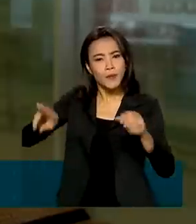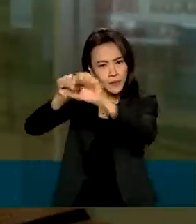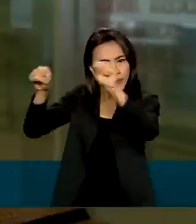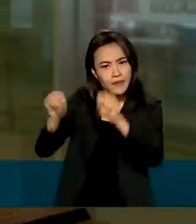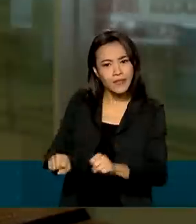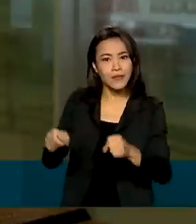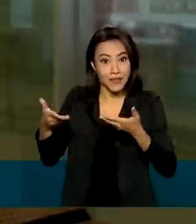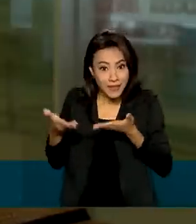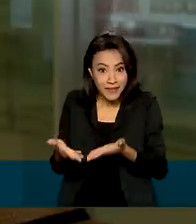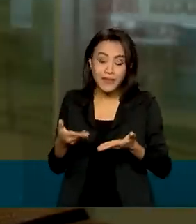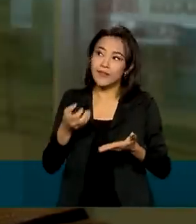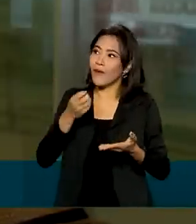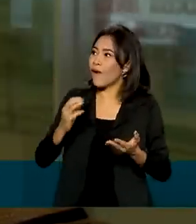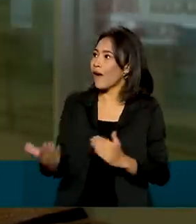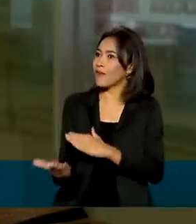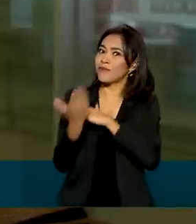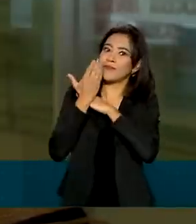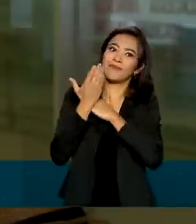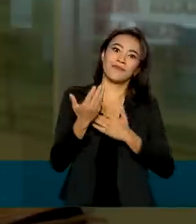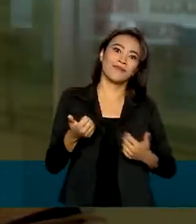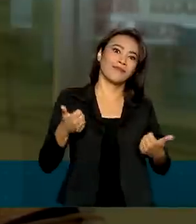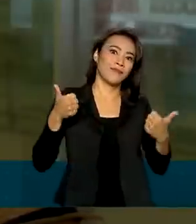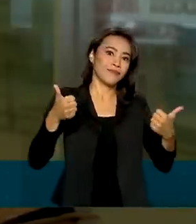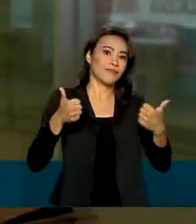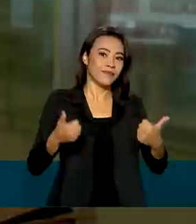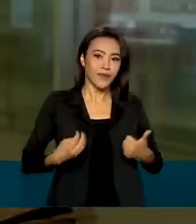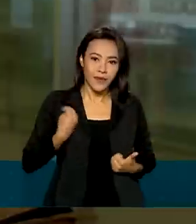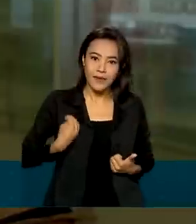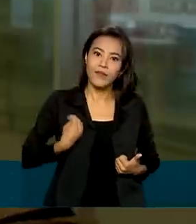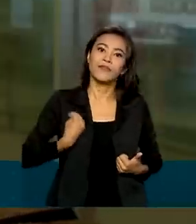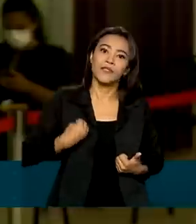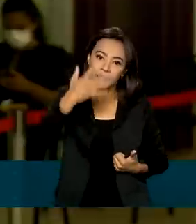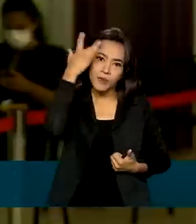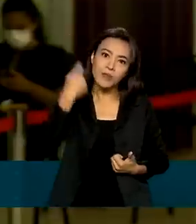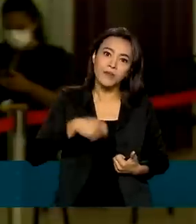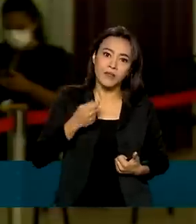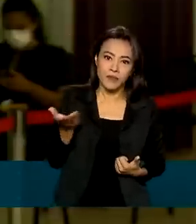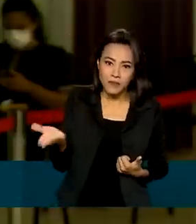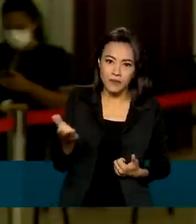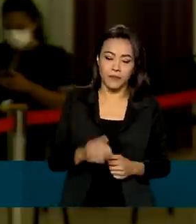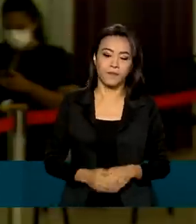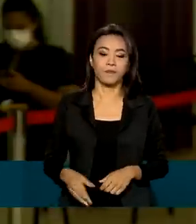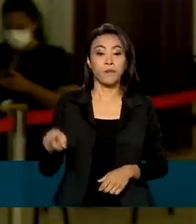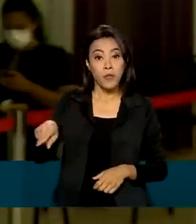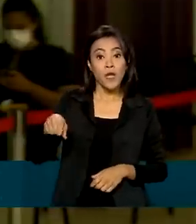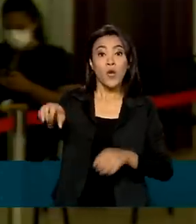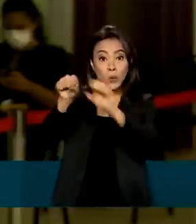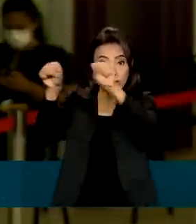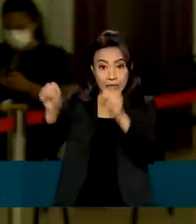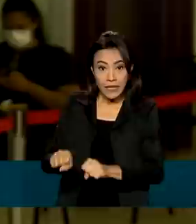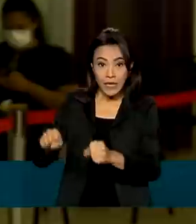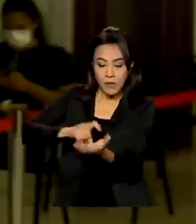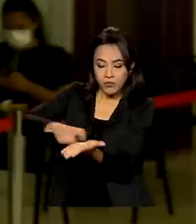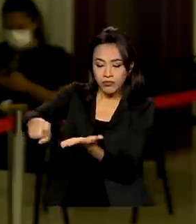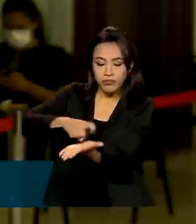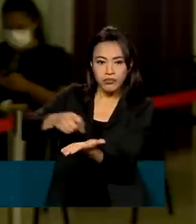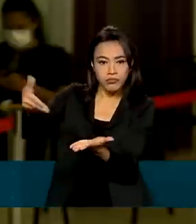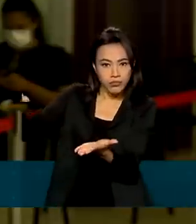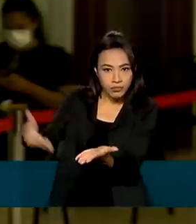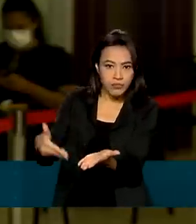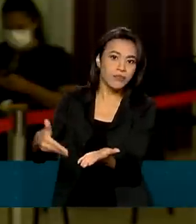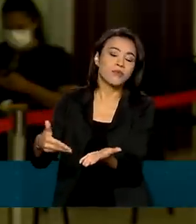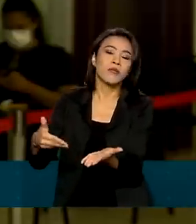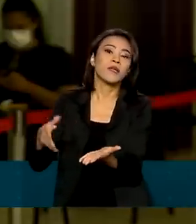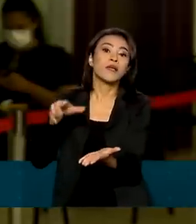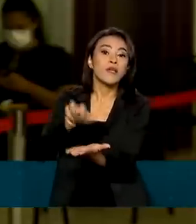O sistema eletrônico de registros públicos, o SERP, deve